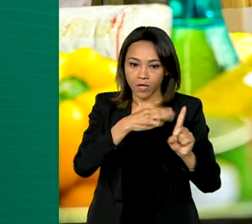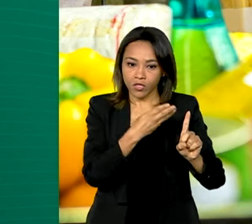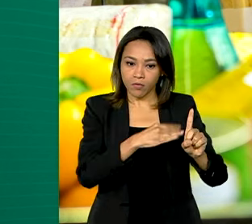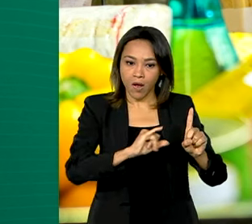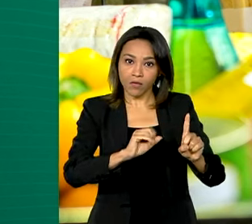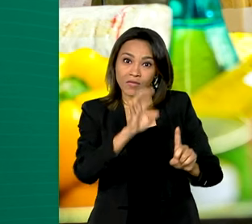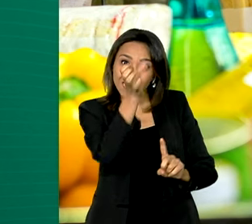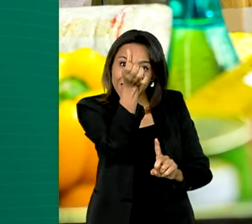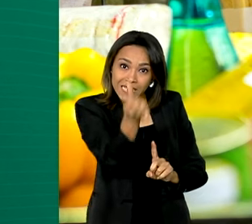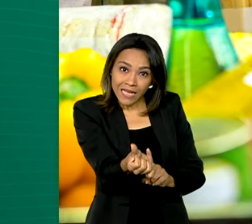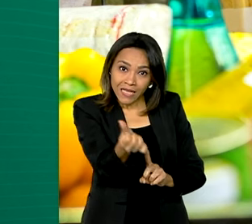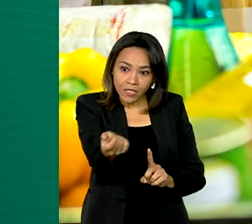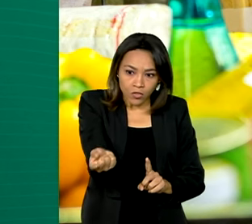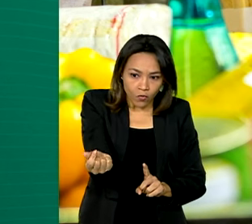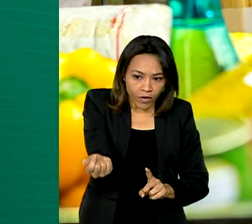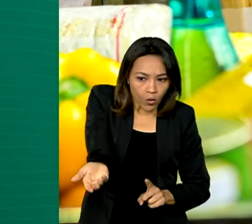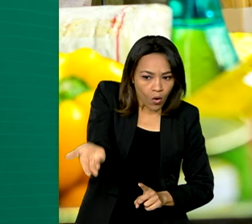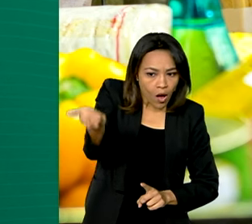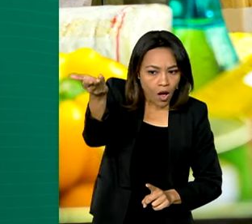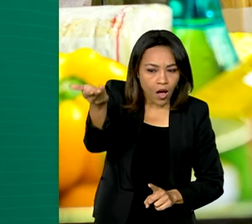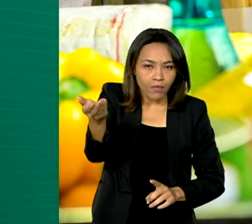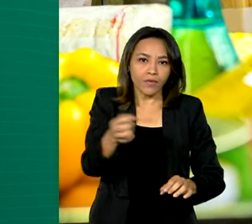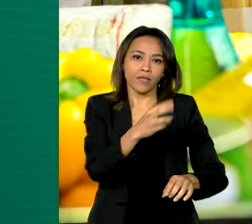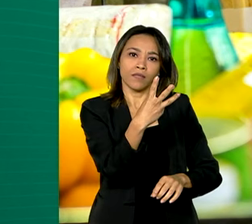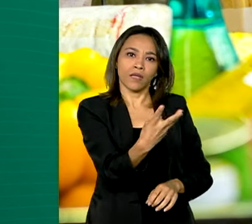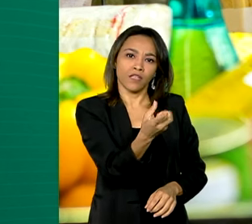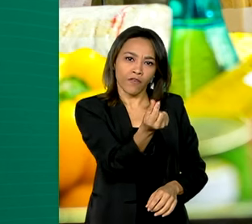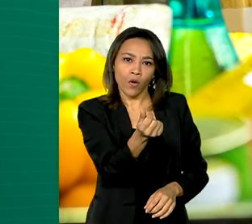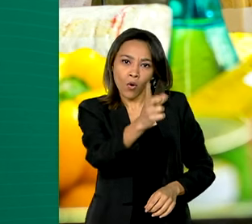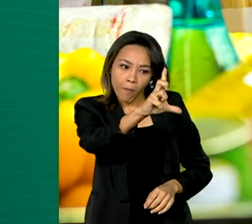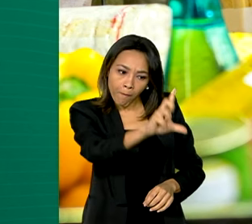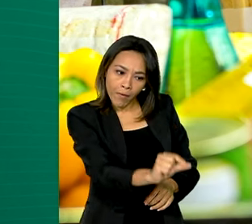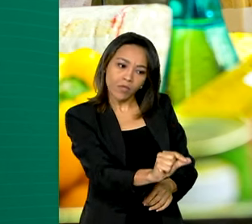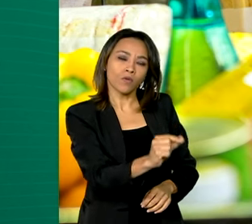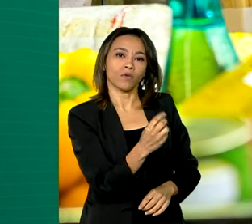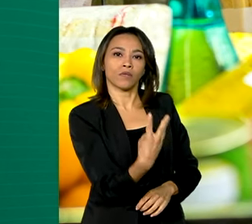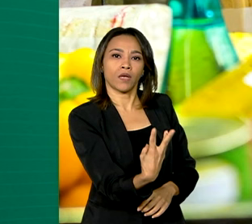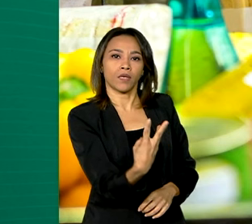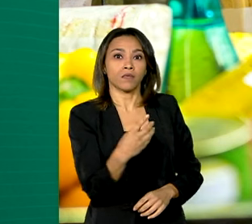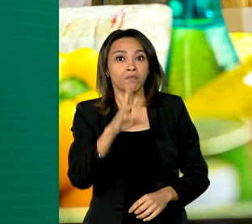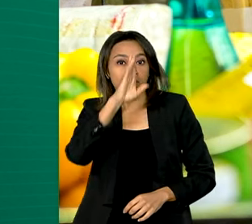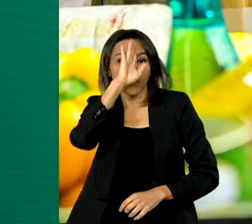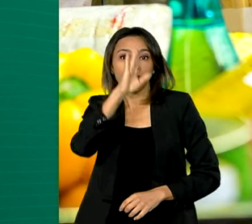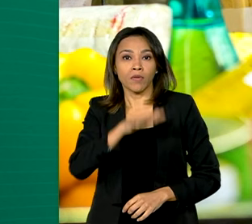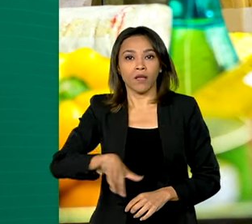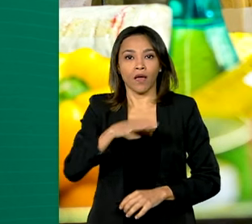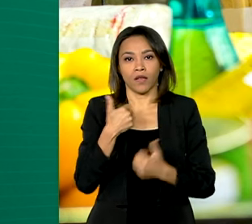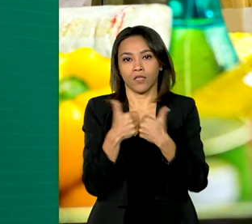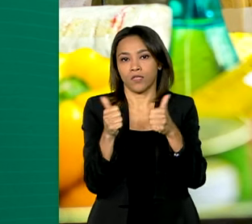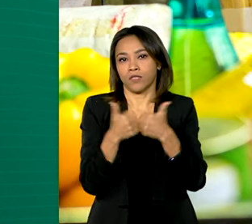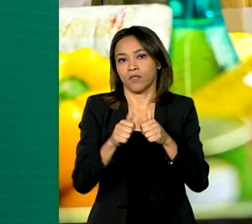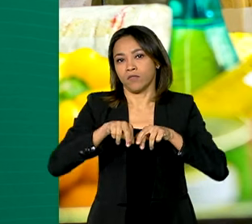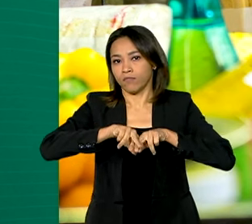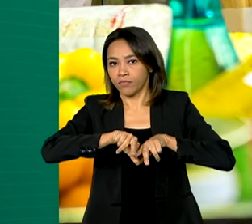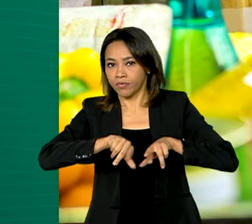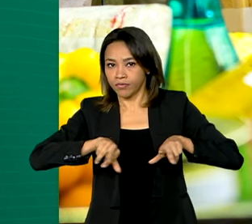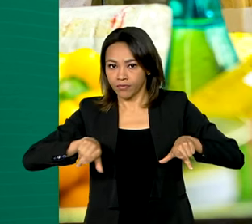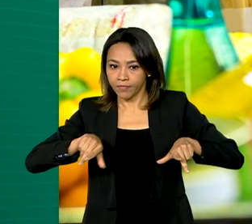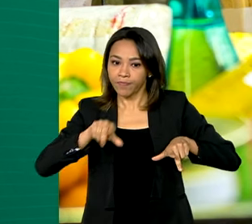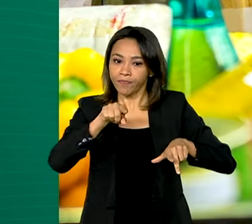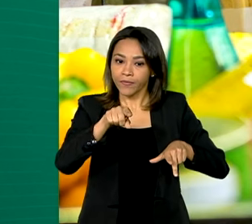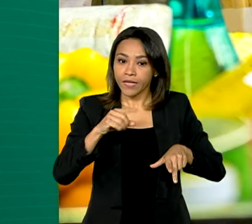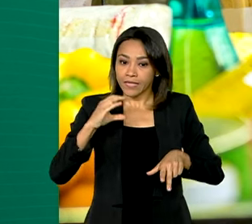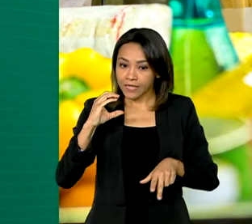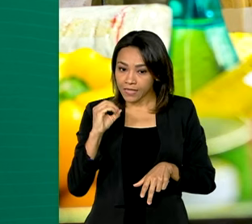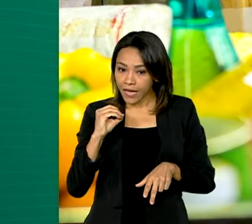tiveram ganho de preços e três tiveram queda, especialmente o setor de transportes, com um índice de menos